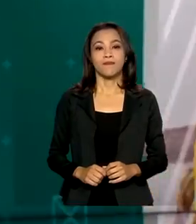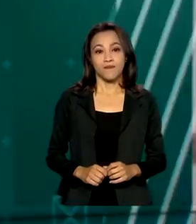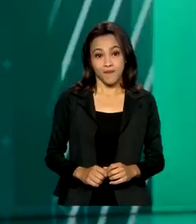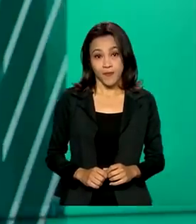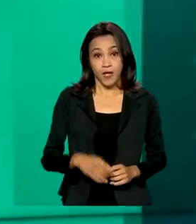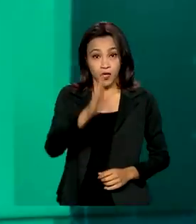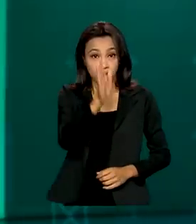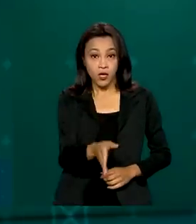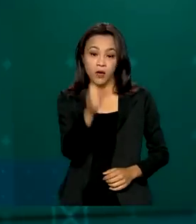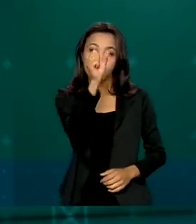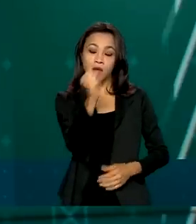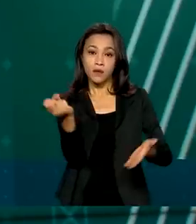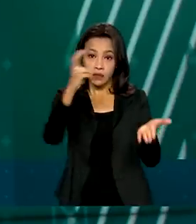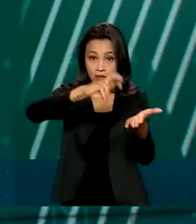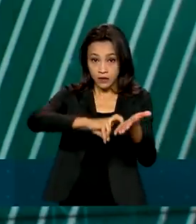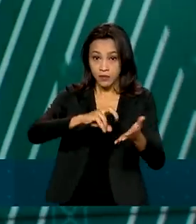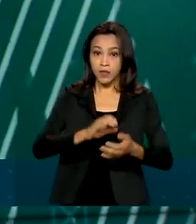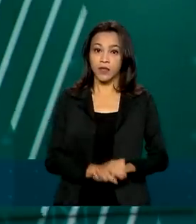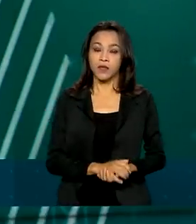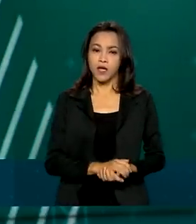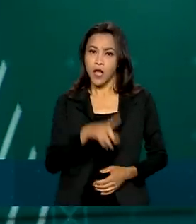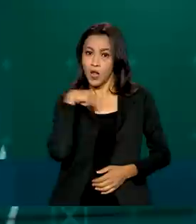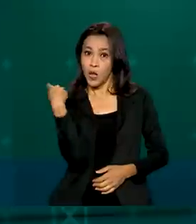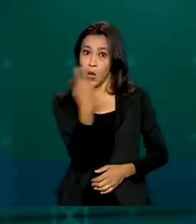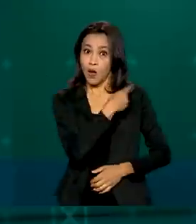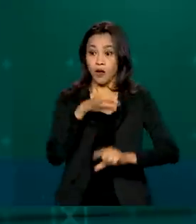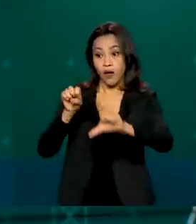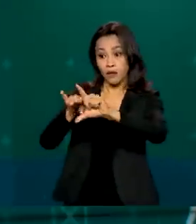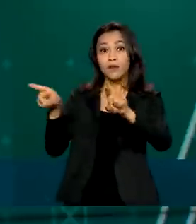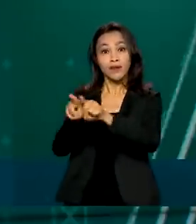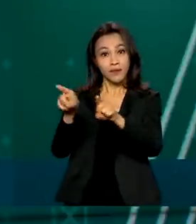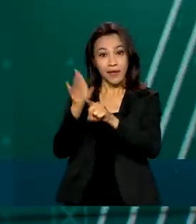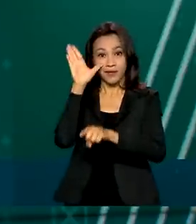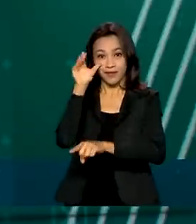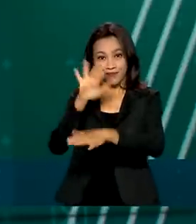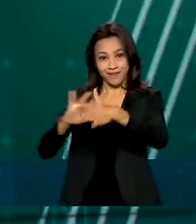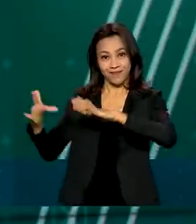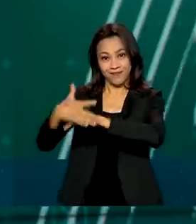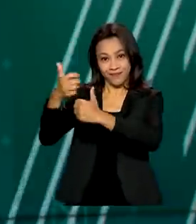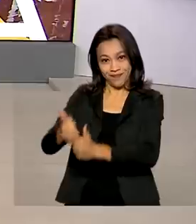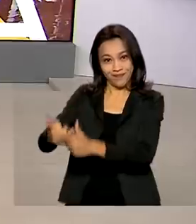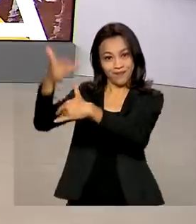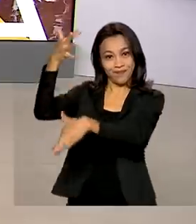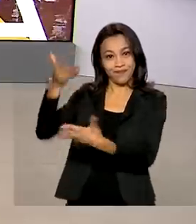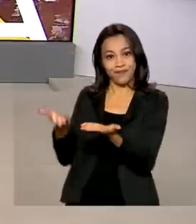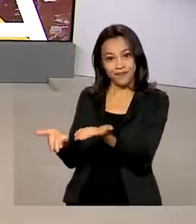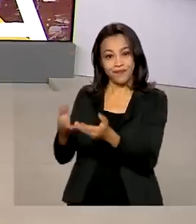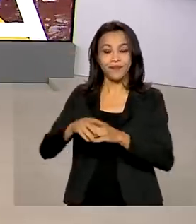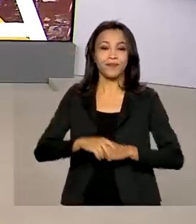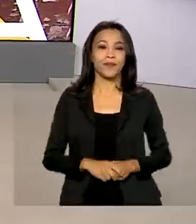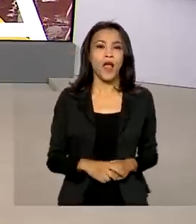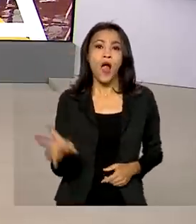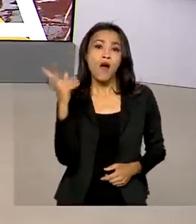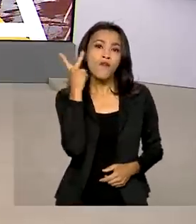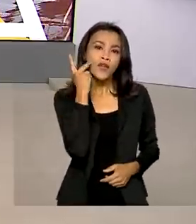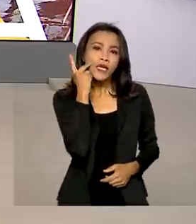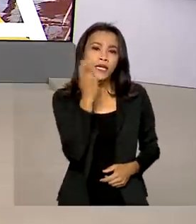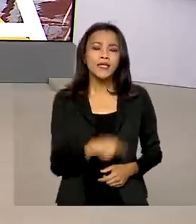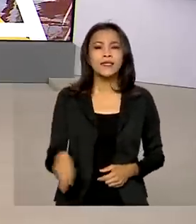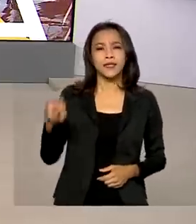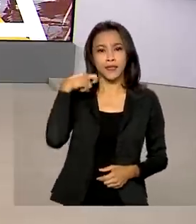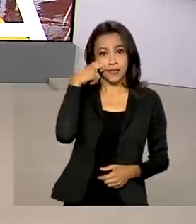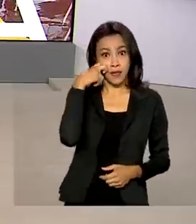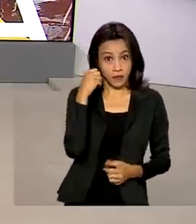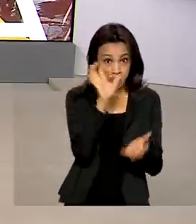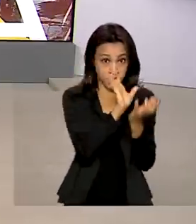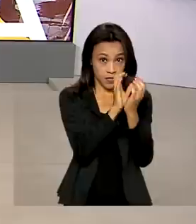São 8 horas da manhã. Estamos ao vivo também pelas redes sociais. Fortaleza, Natal e